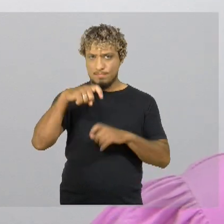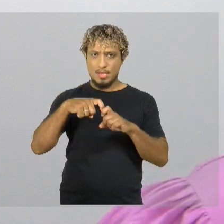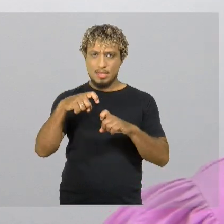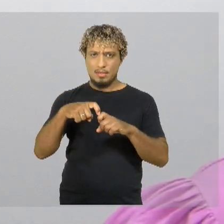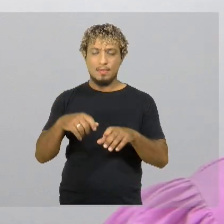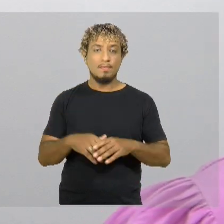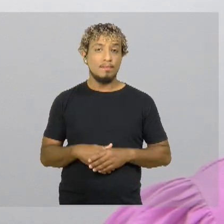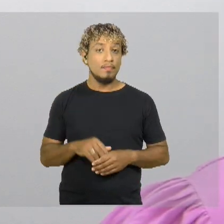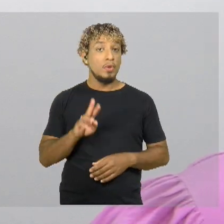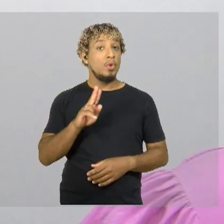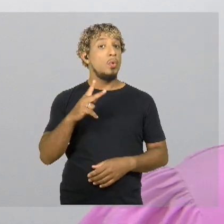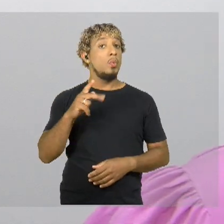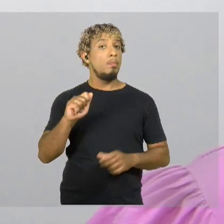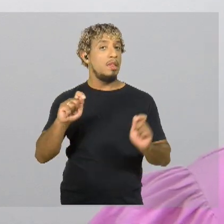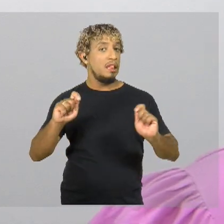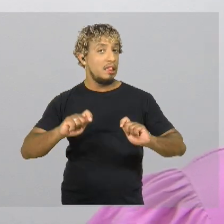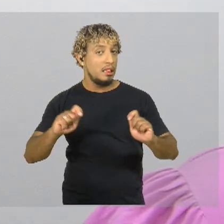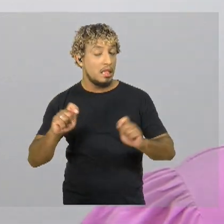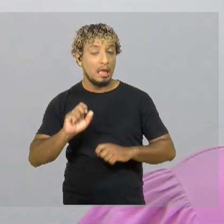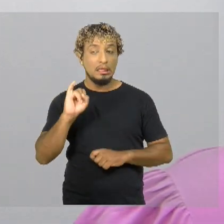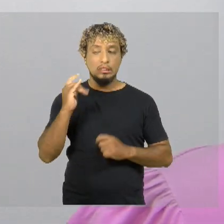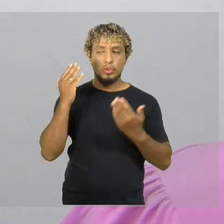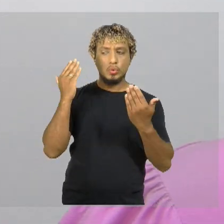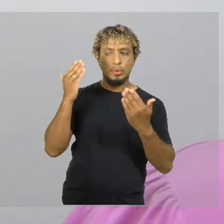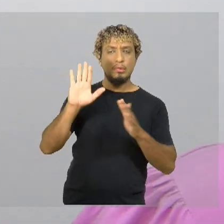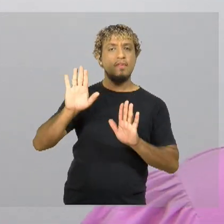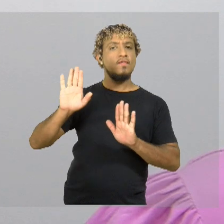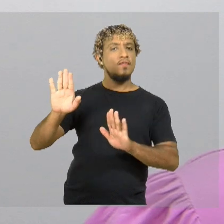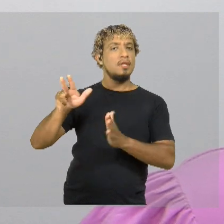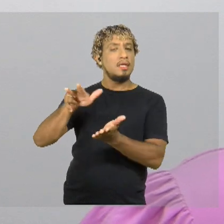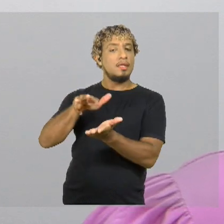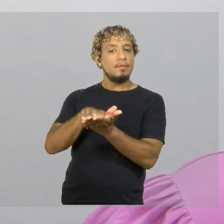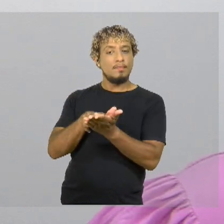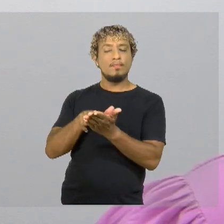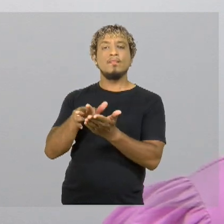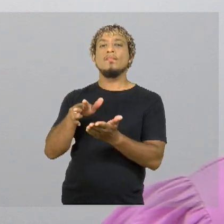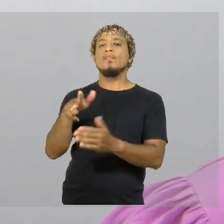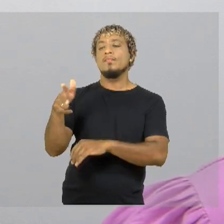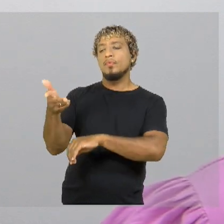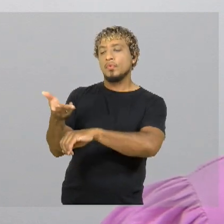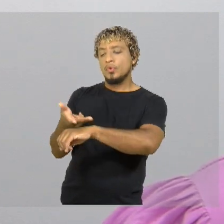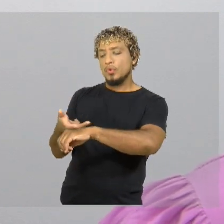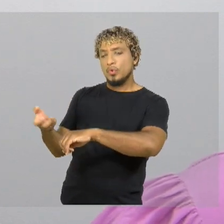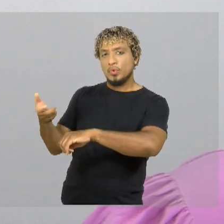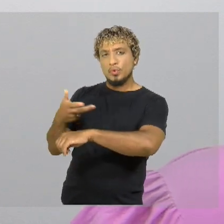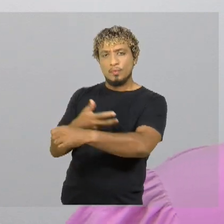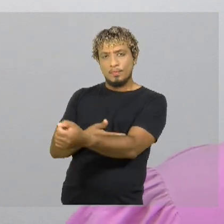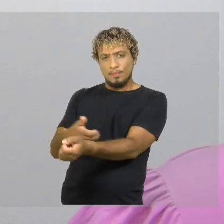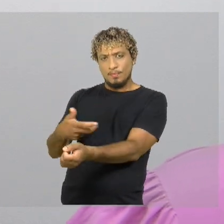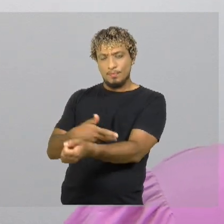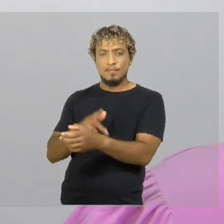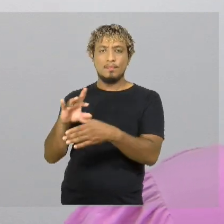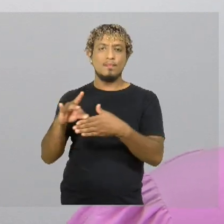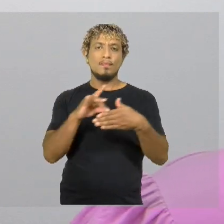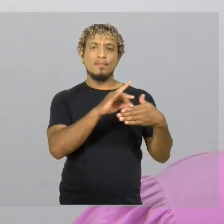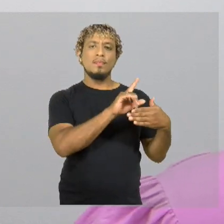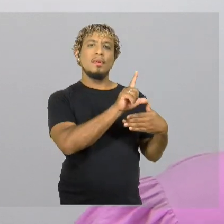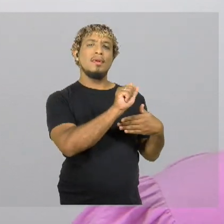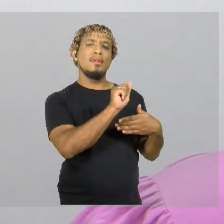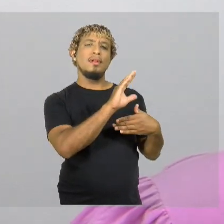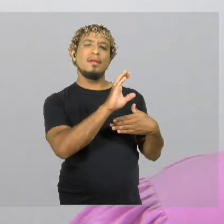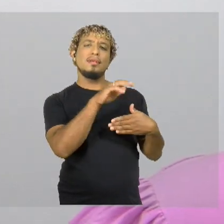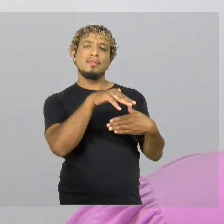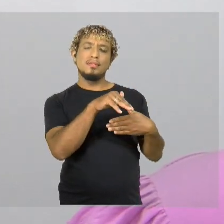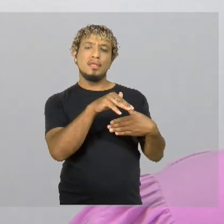tá? Se caso tiver suspeito, ele vai ficar lá quietinho sendo tratado, colhe o material, encaminha para o LACEM, retorna.